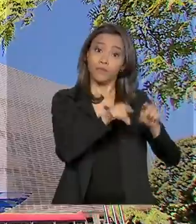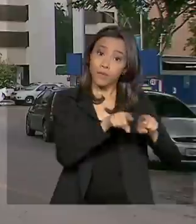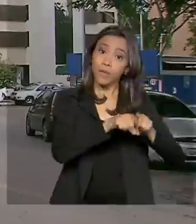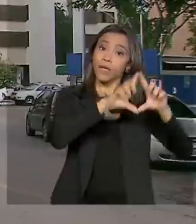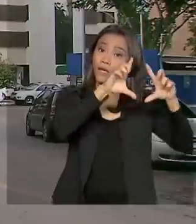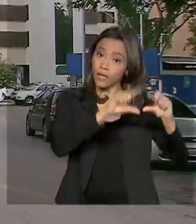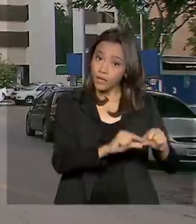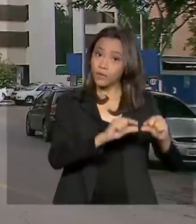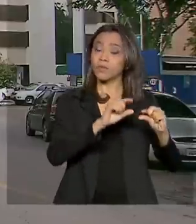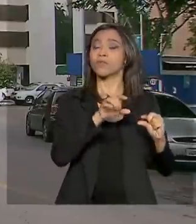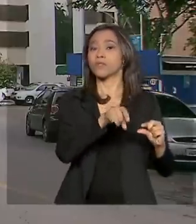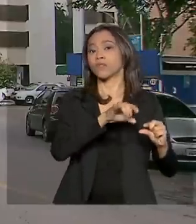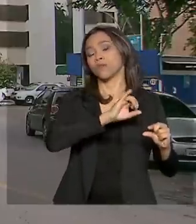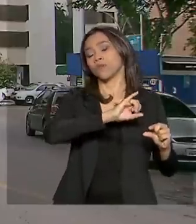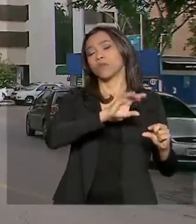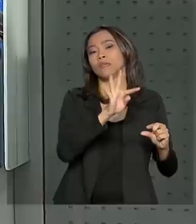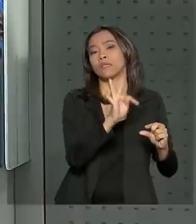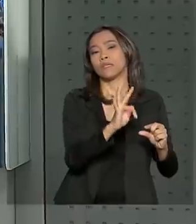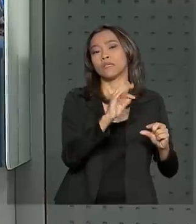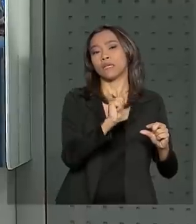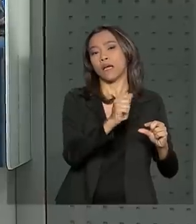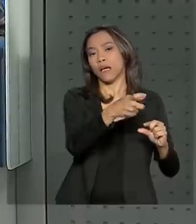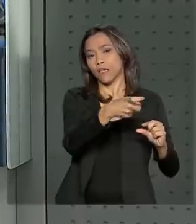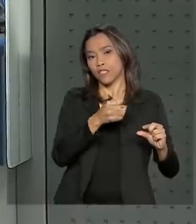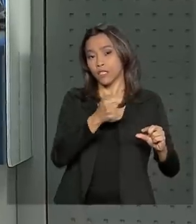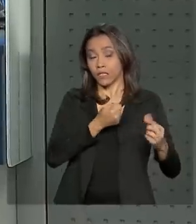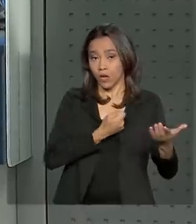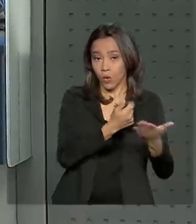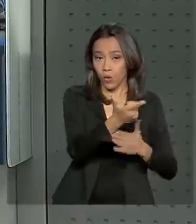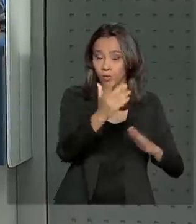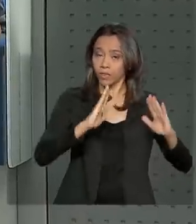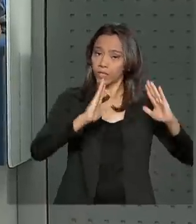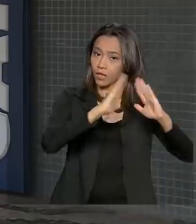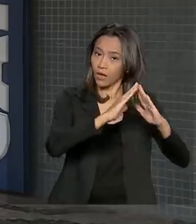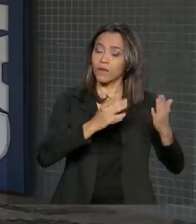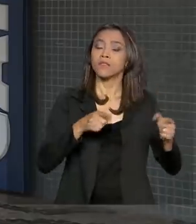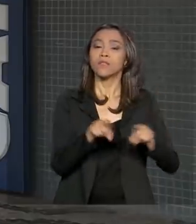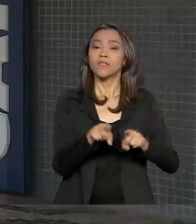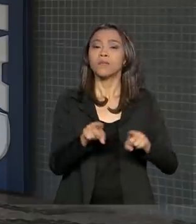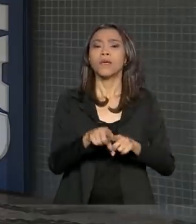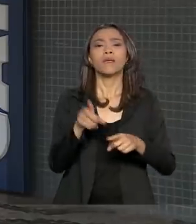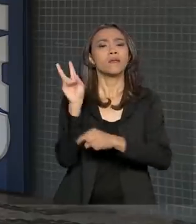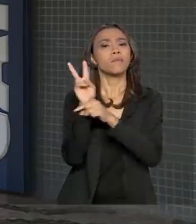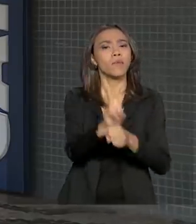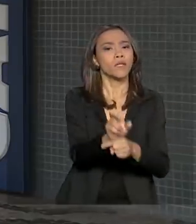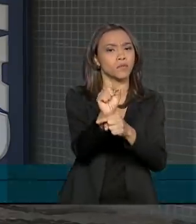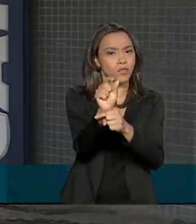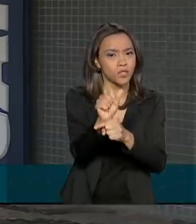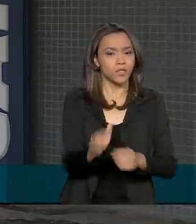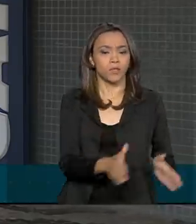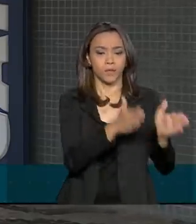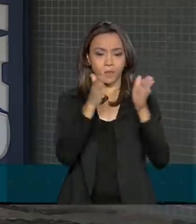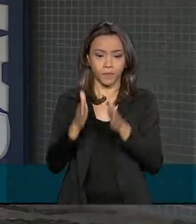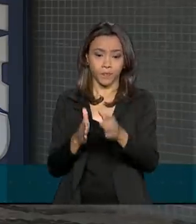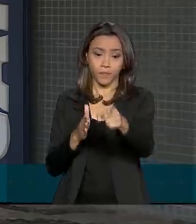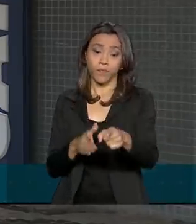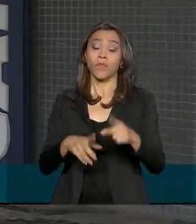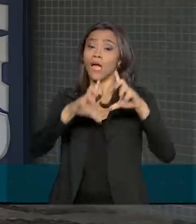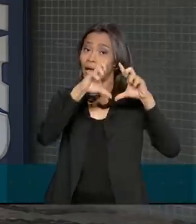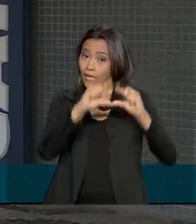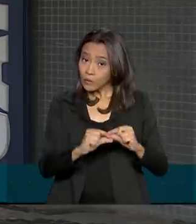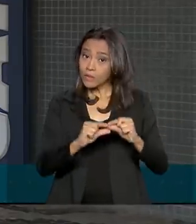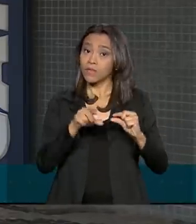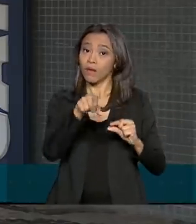menores no crédito habitacional e em produtos de crédito pessoal. A diminuição nas taxas praticadas pela Caixa